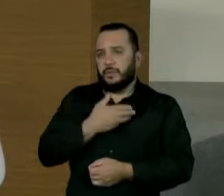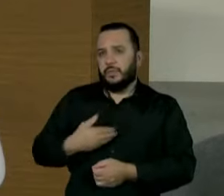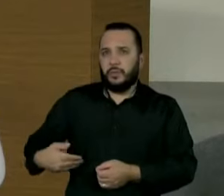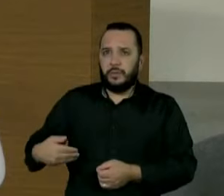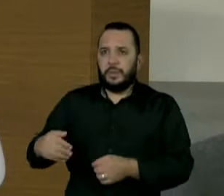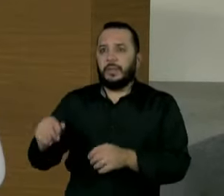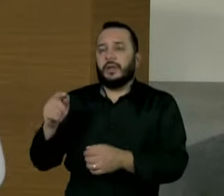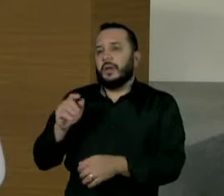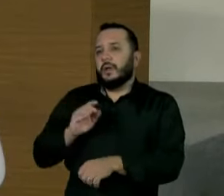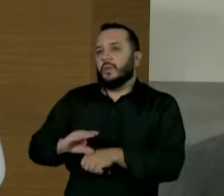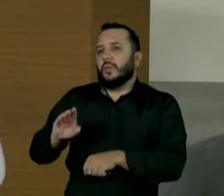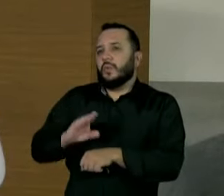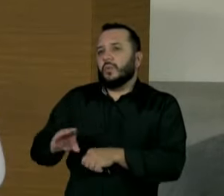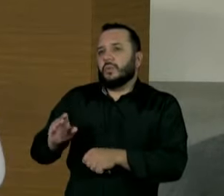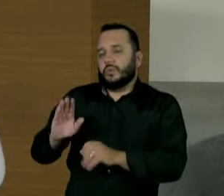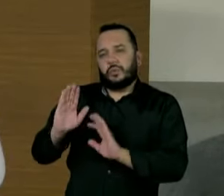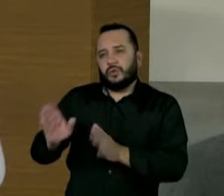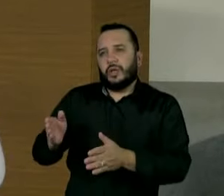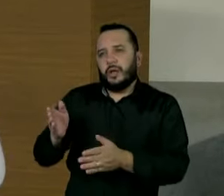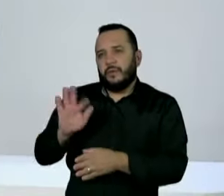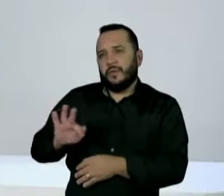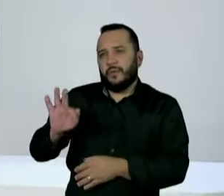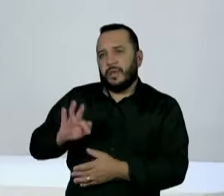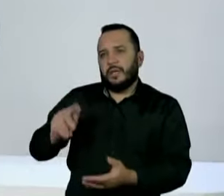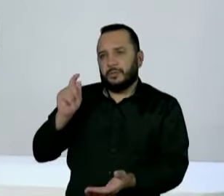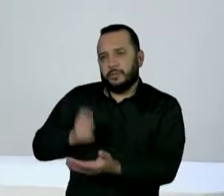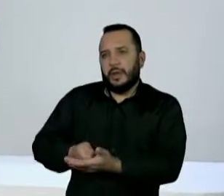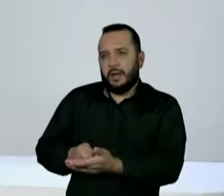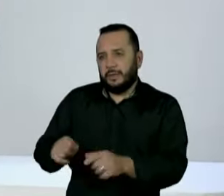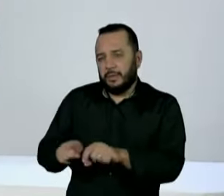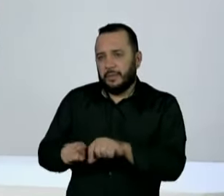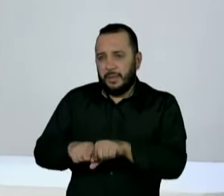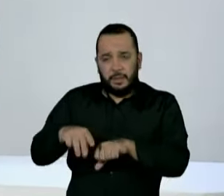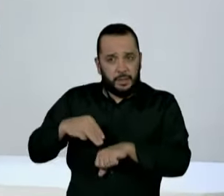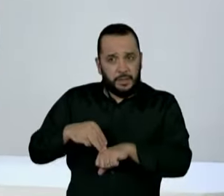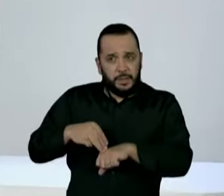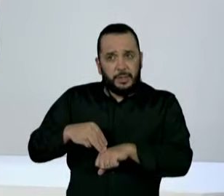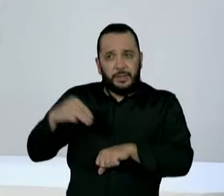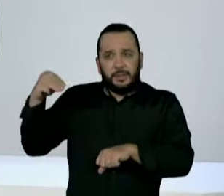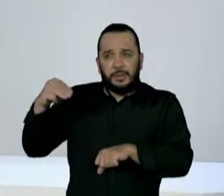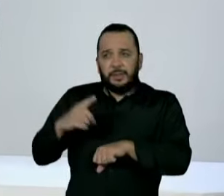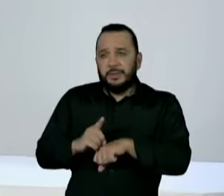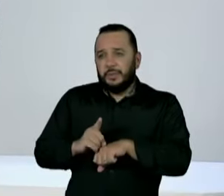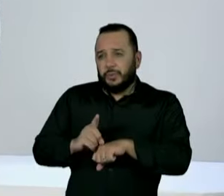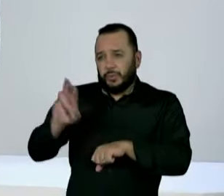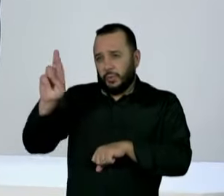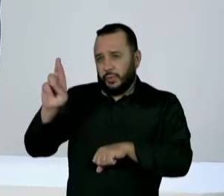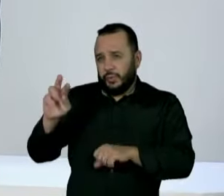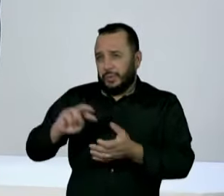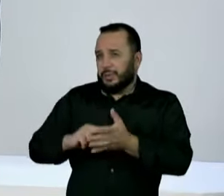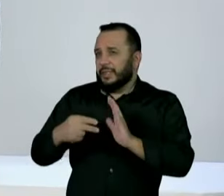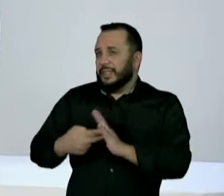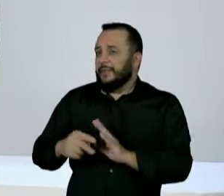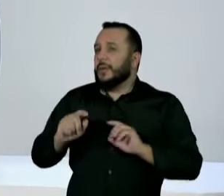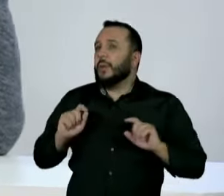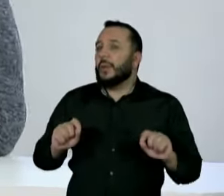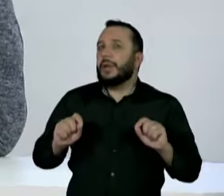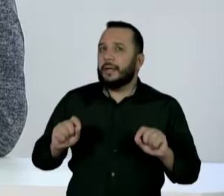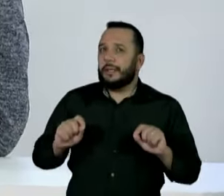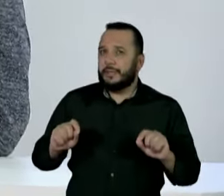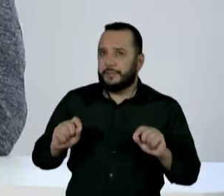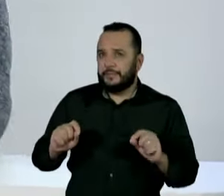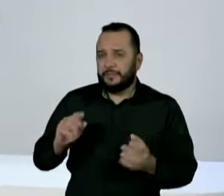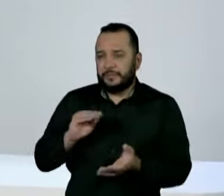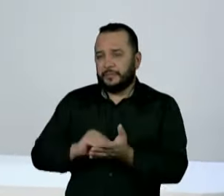pagos. E se o mestrado e doutorado forem pagos, essa não é uma forma de você inibir o